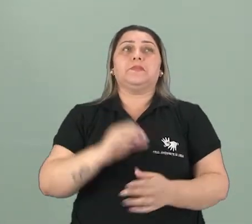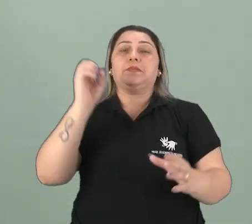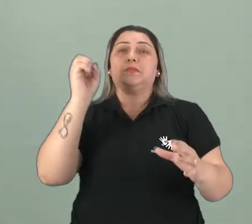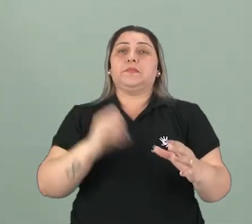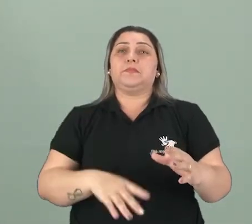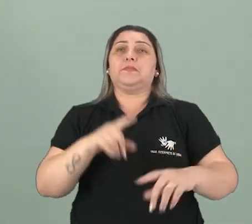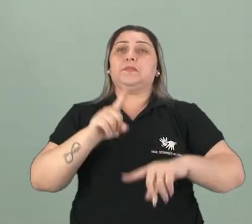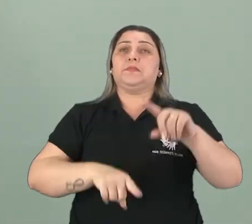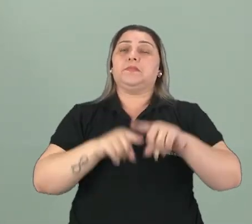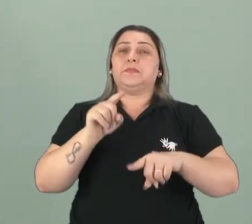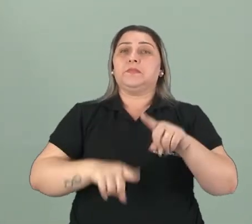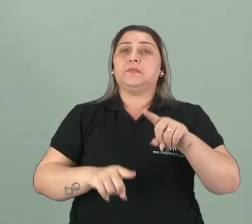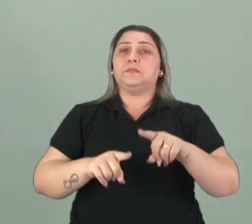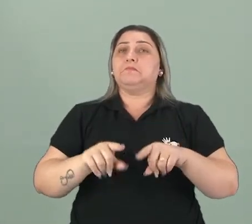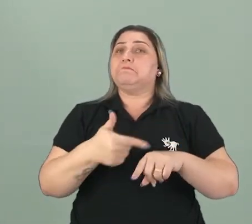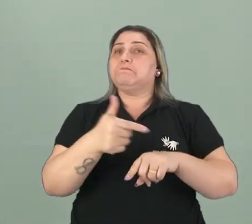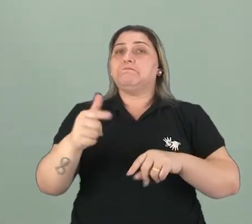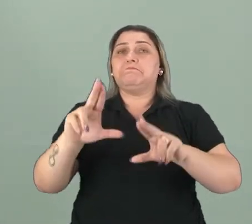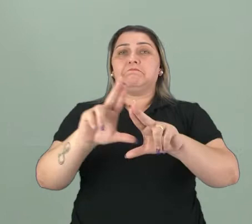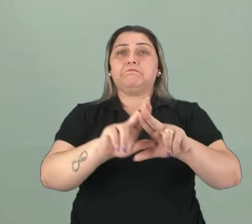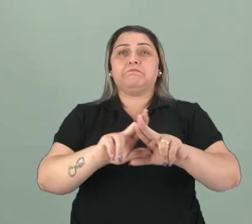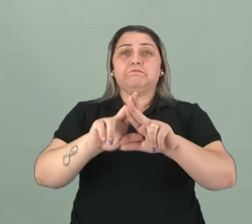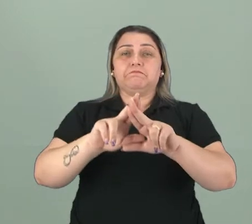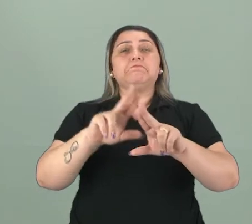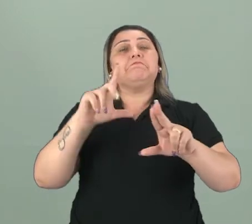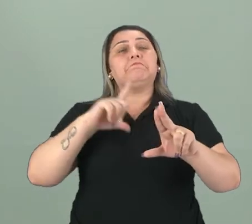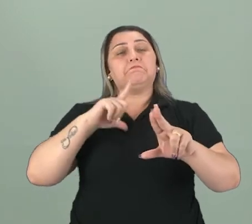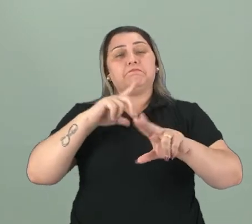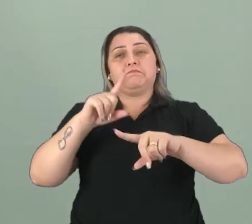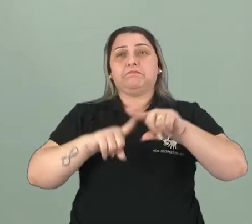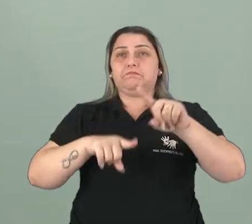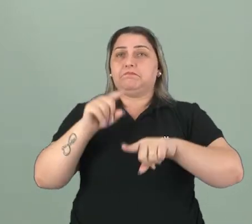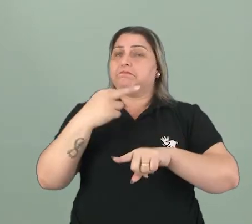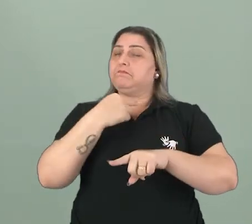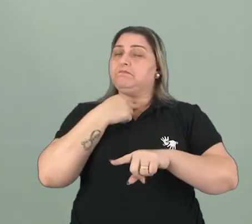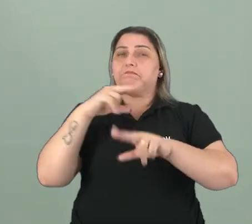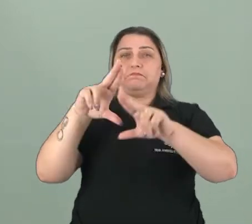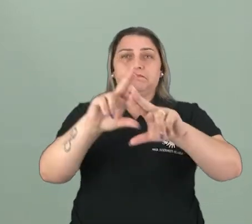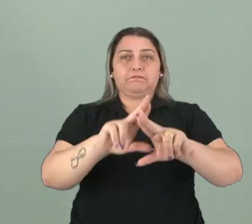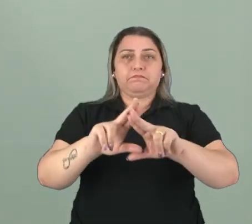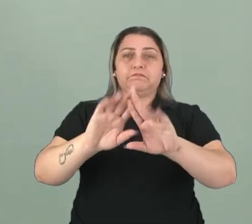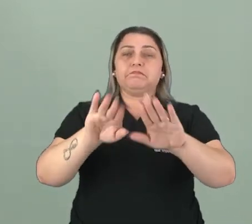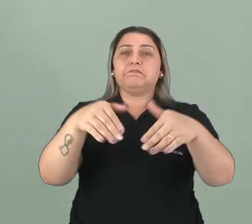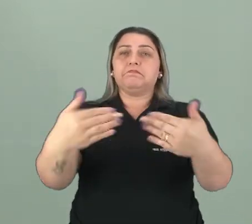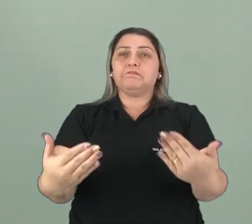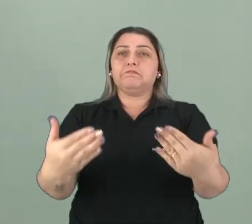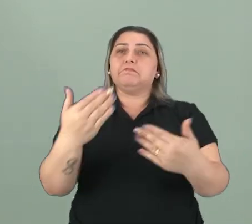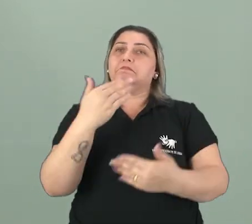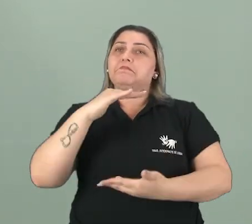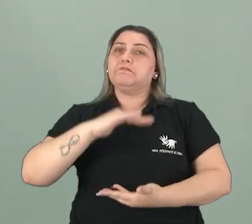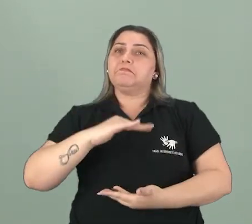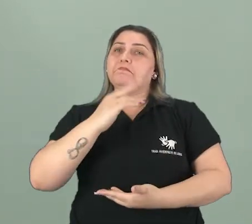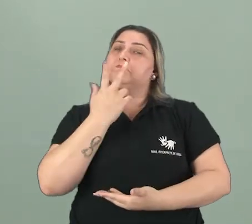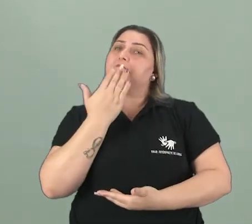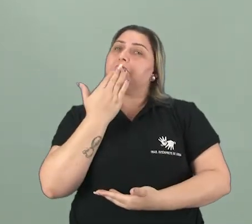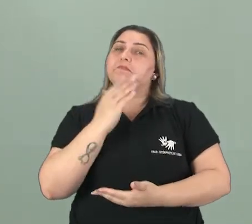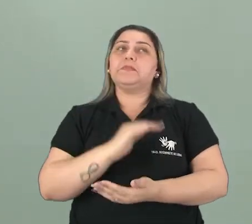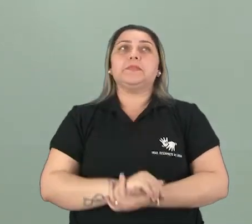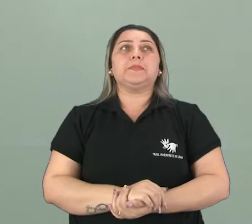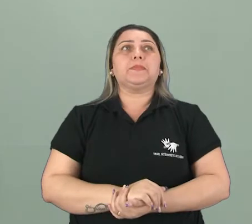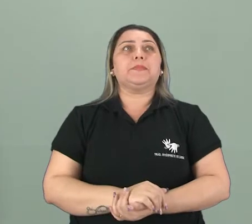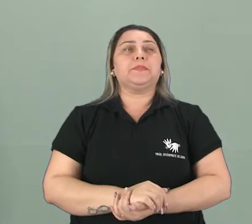os produtos não recicláveis? Porque existem produtos que não podem ser reciclados. Qual vai ser a lixeira? A